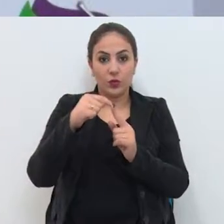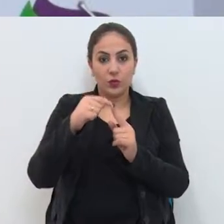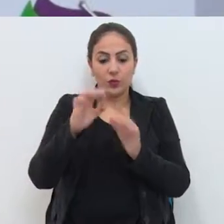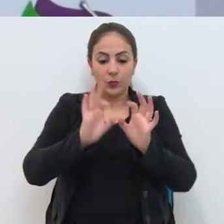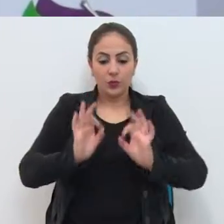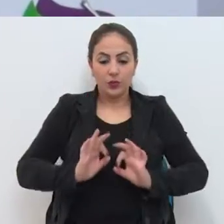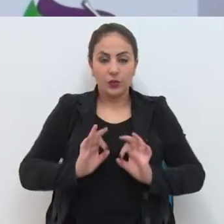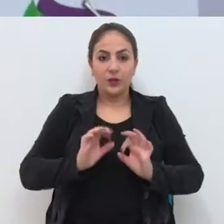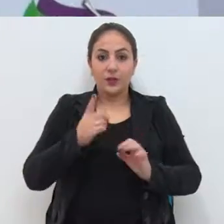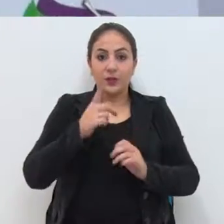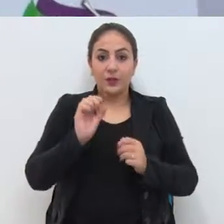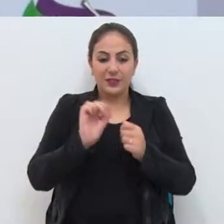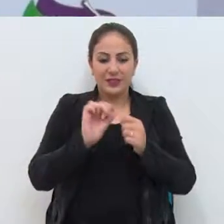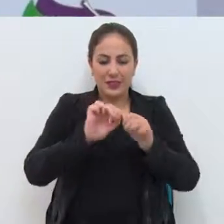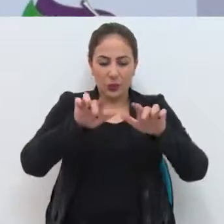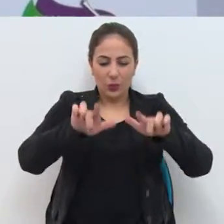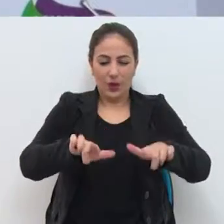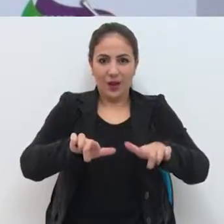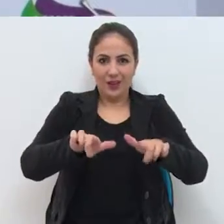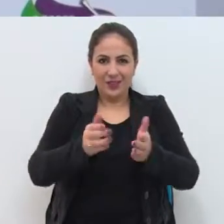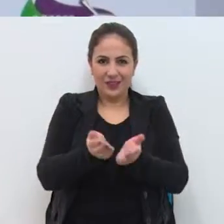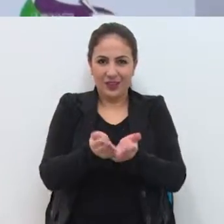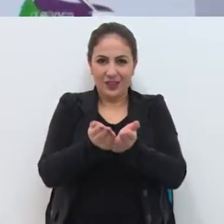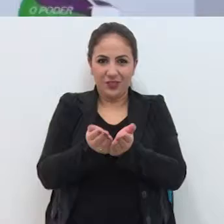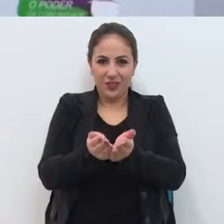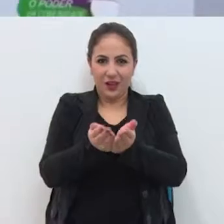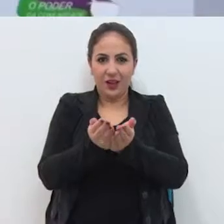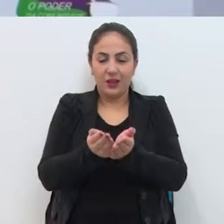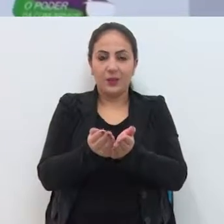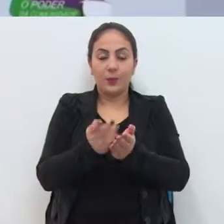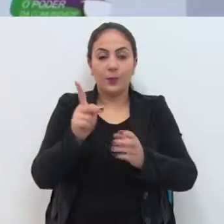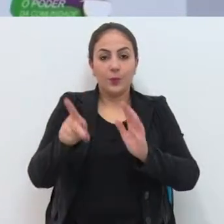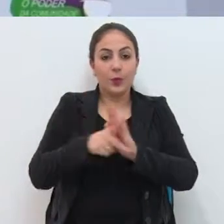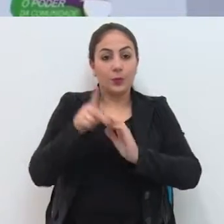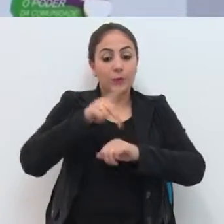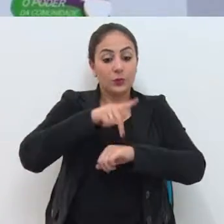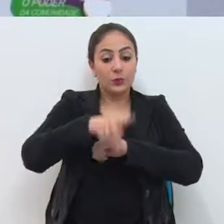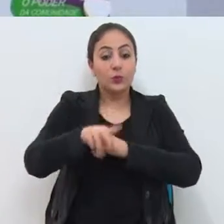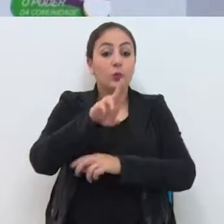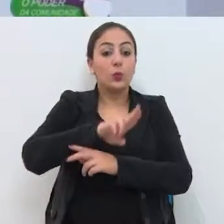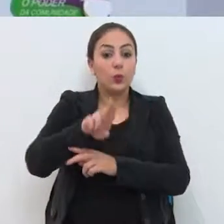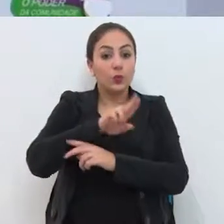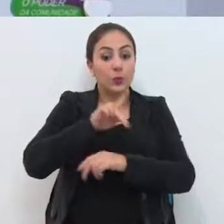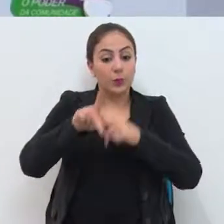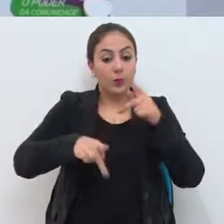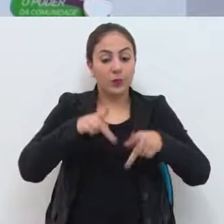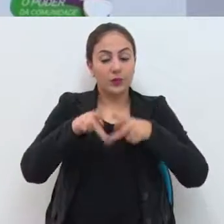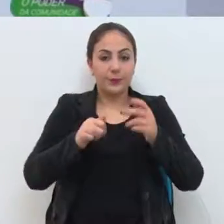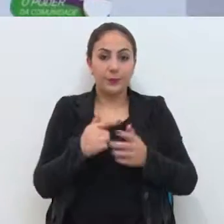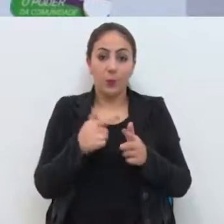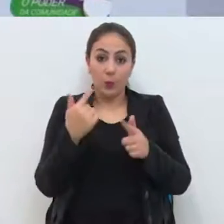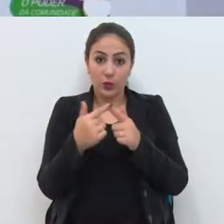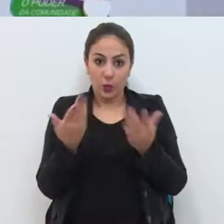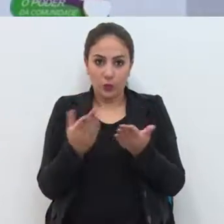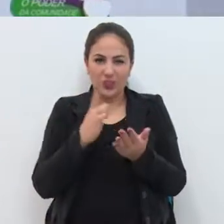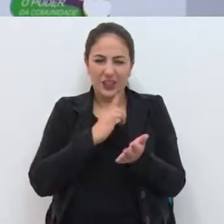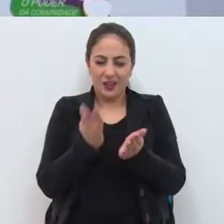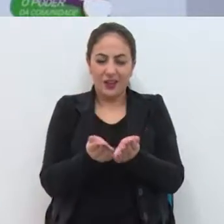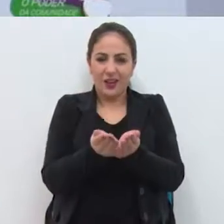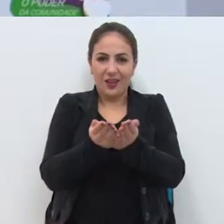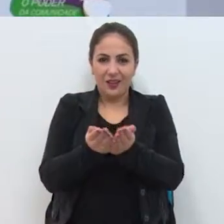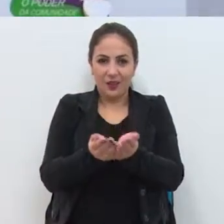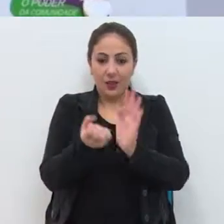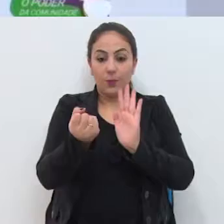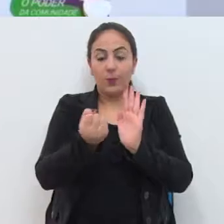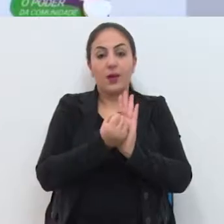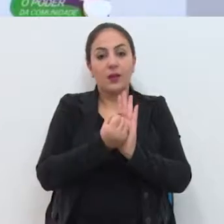aquele espaço, que é um espaço nobre da cidade de Passo Fundo, útil para a população. Porque hoje nós temos lá a Caravela, que é um